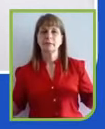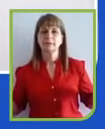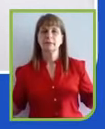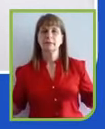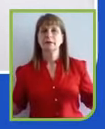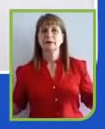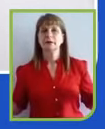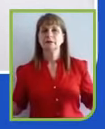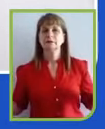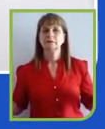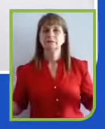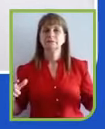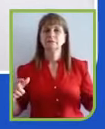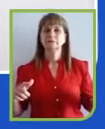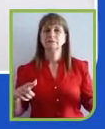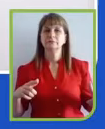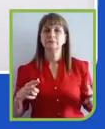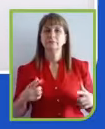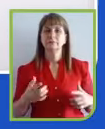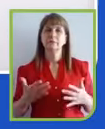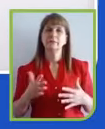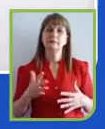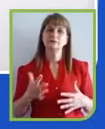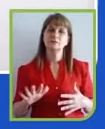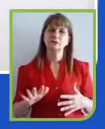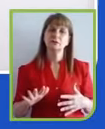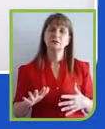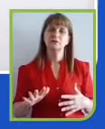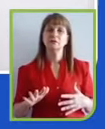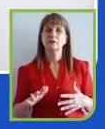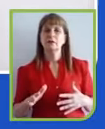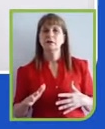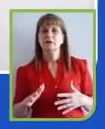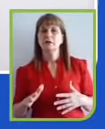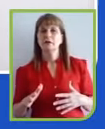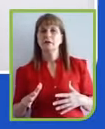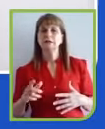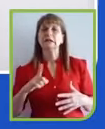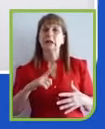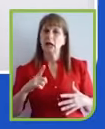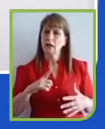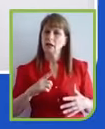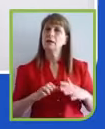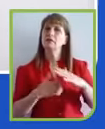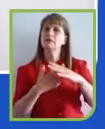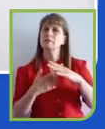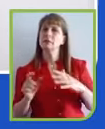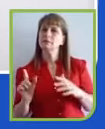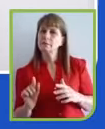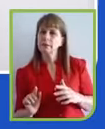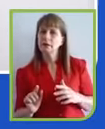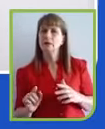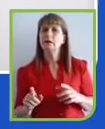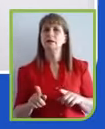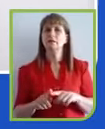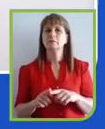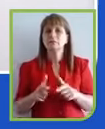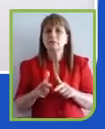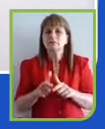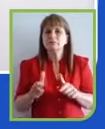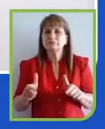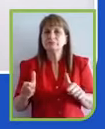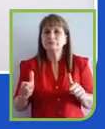empresas, são médias e grandes empresas. Tem algumas pequenas, lógico, mas todas elas com uma cadeia de fornecedores muito grande. A empresa que eu